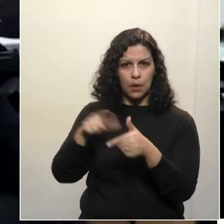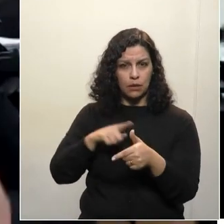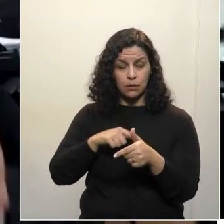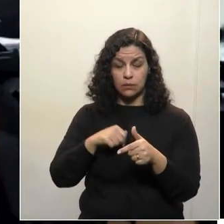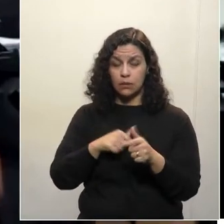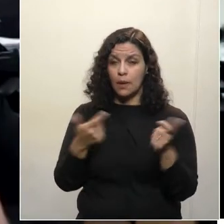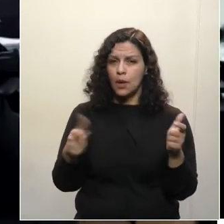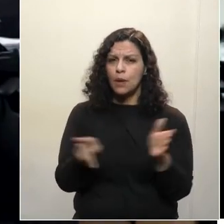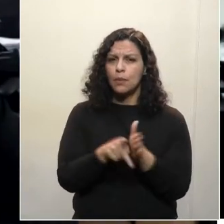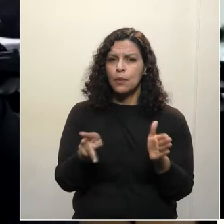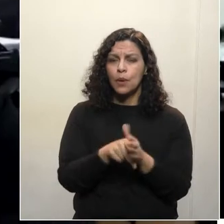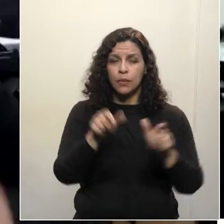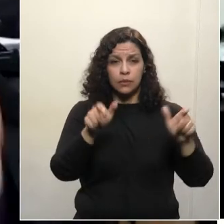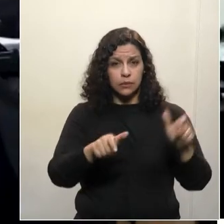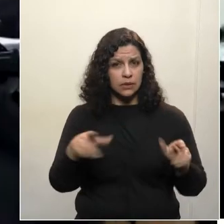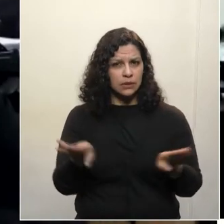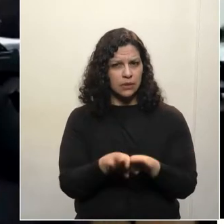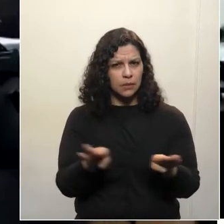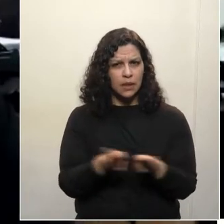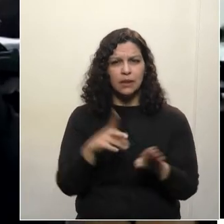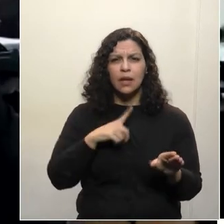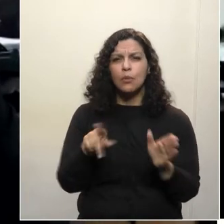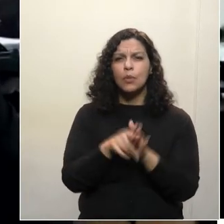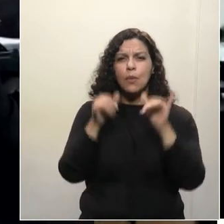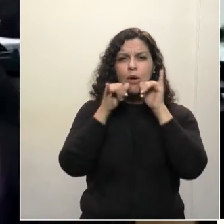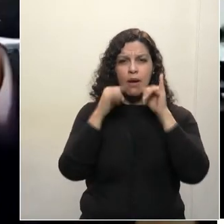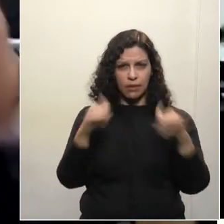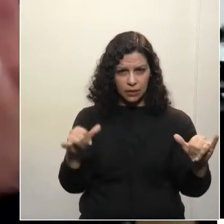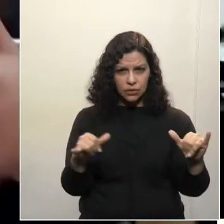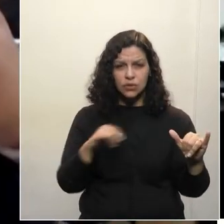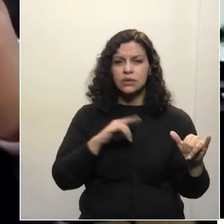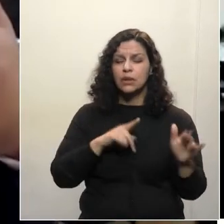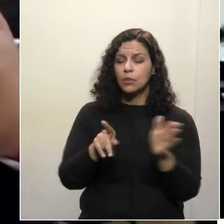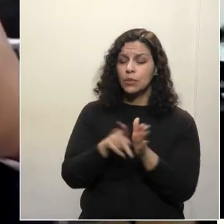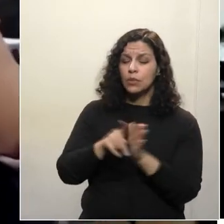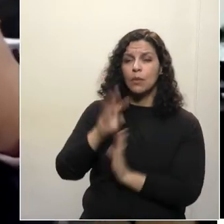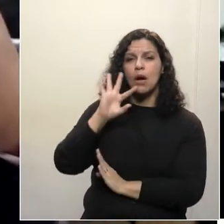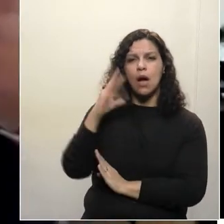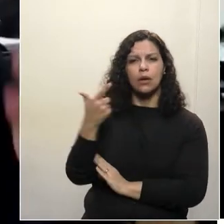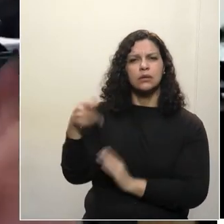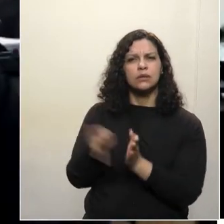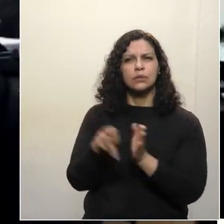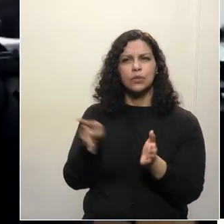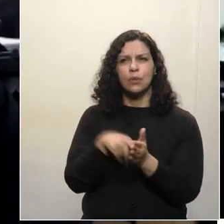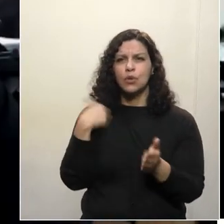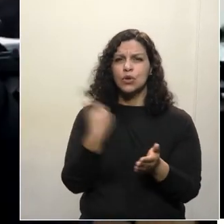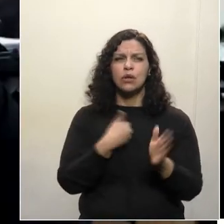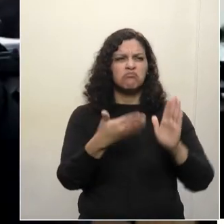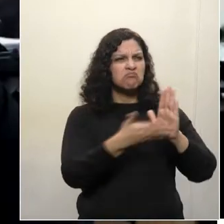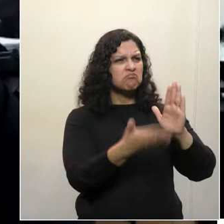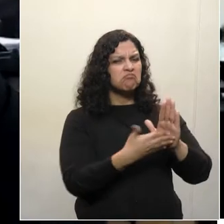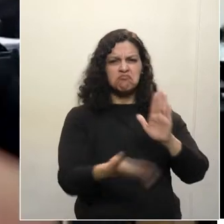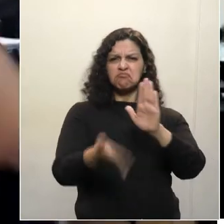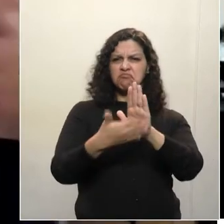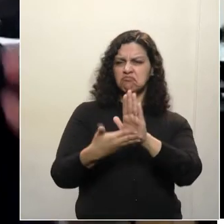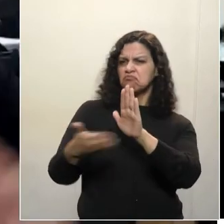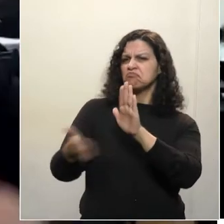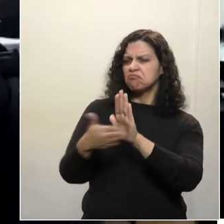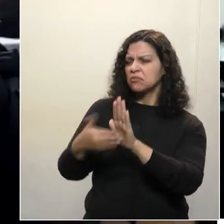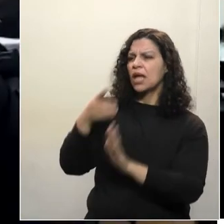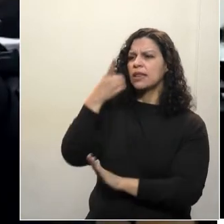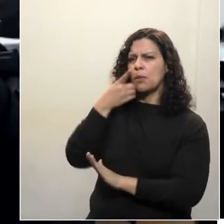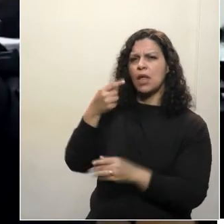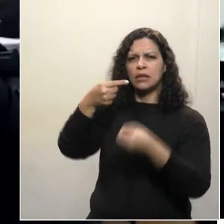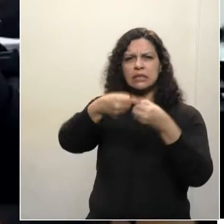Grande parte dos casos em que a queda de energia, que comumente é cobrada aqui por vários deputados, nas suas